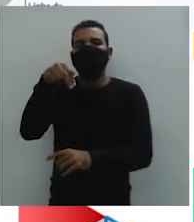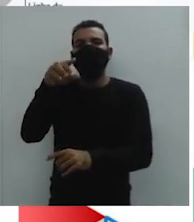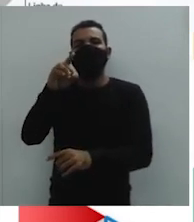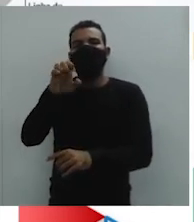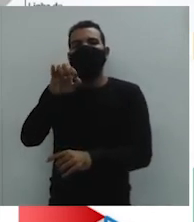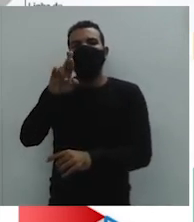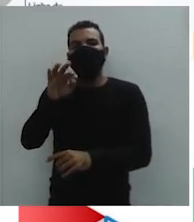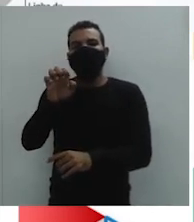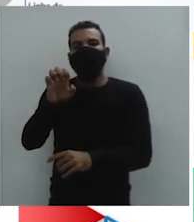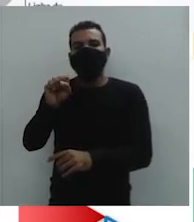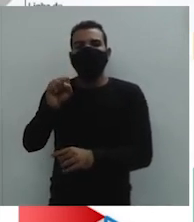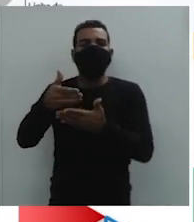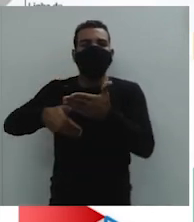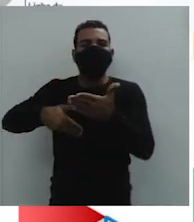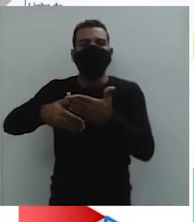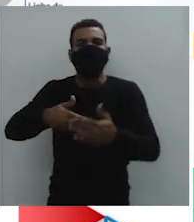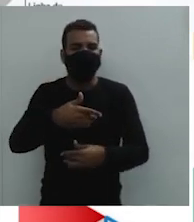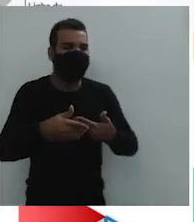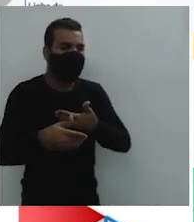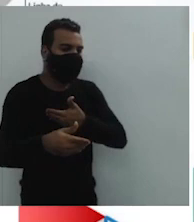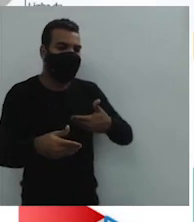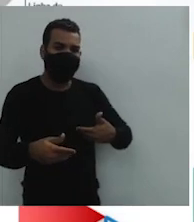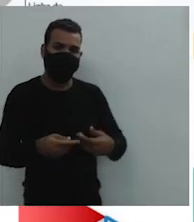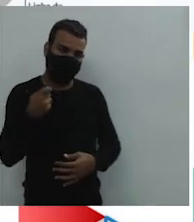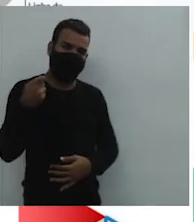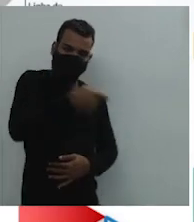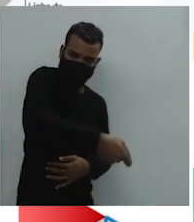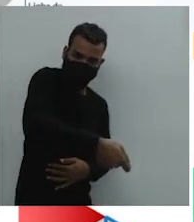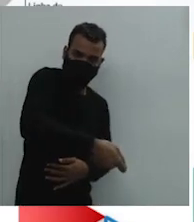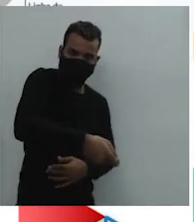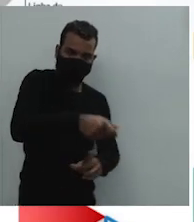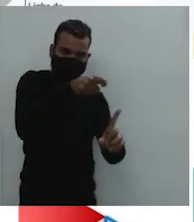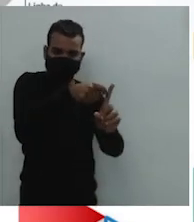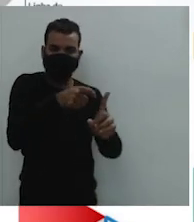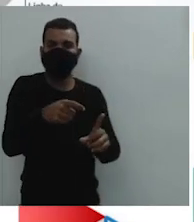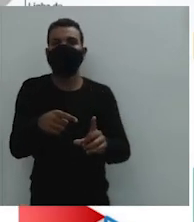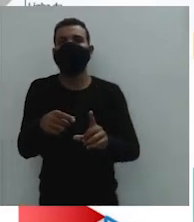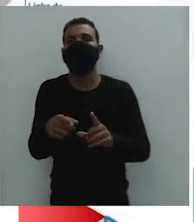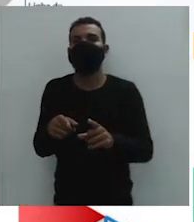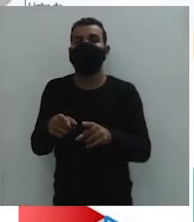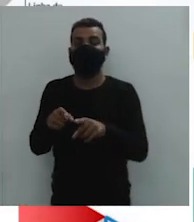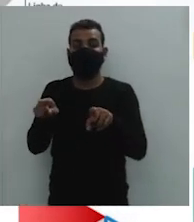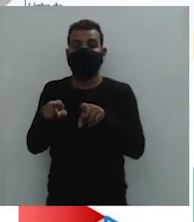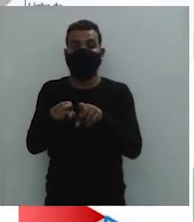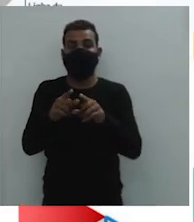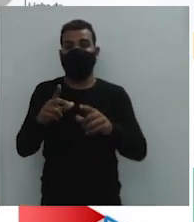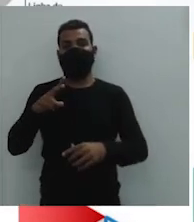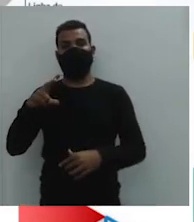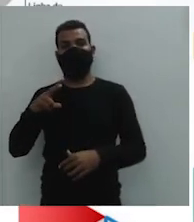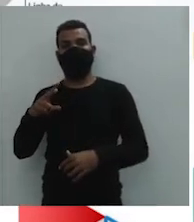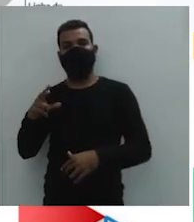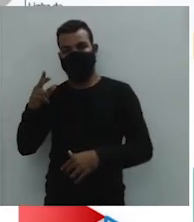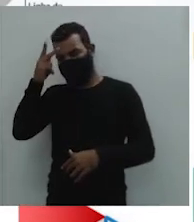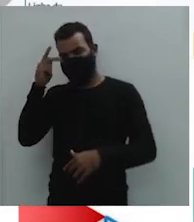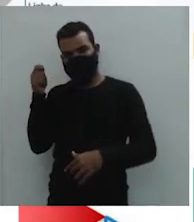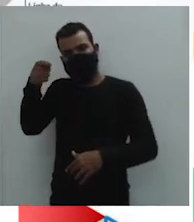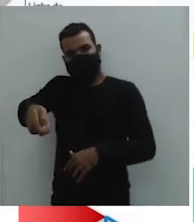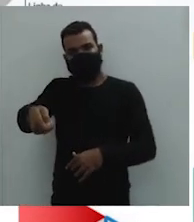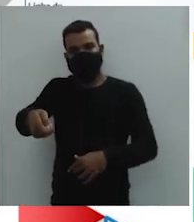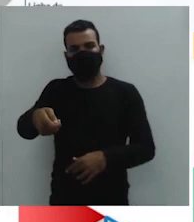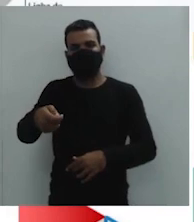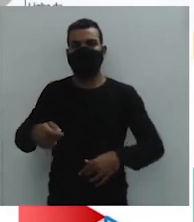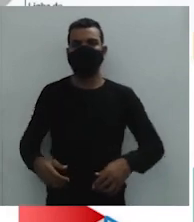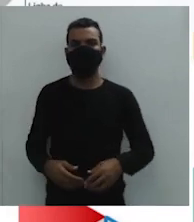contratados pelos governos, como eles também eram contratados de forma particular, privada, certo?